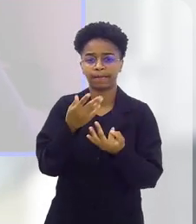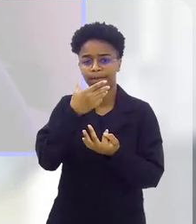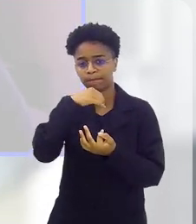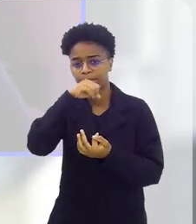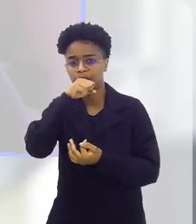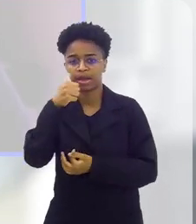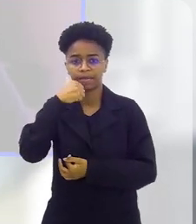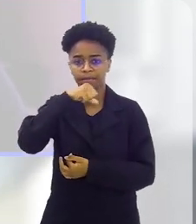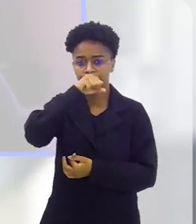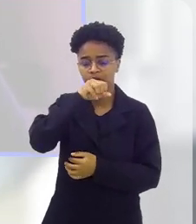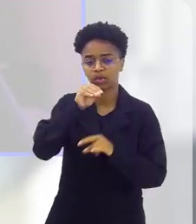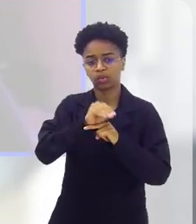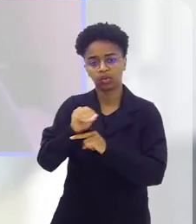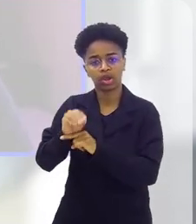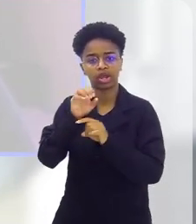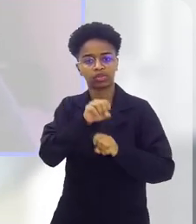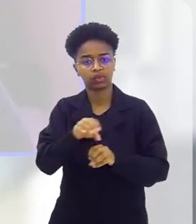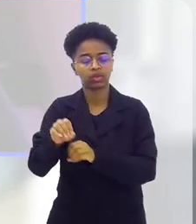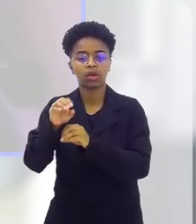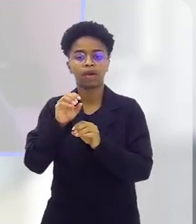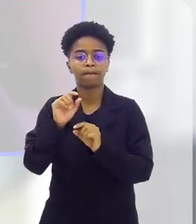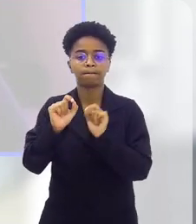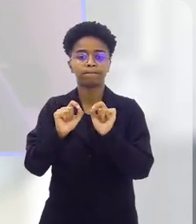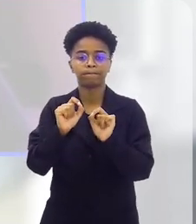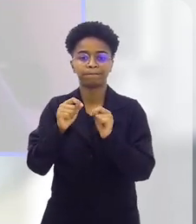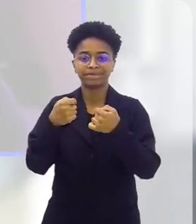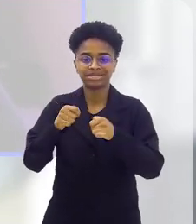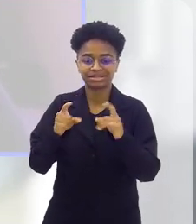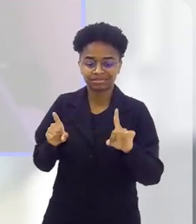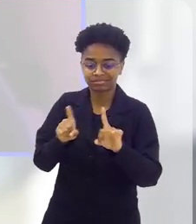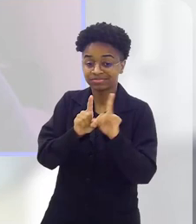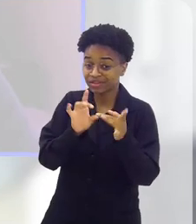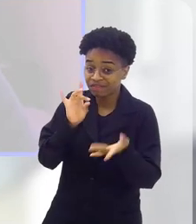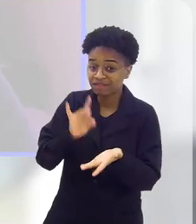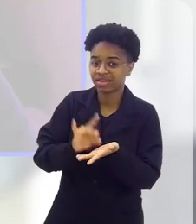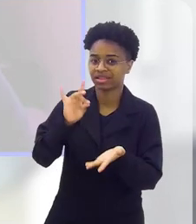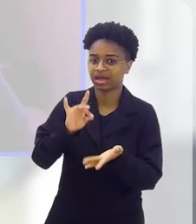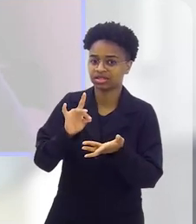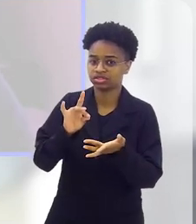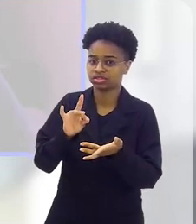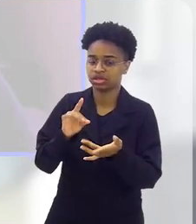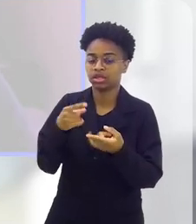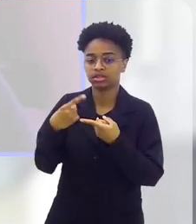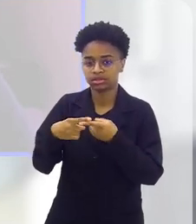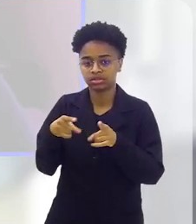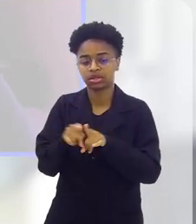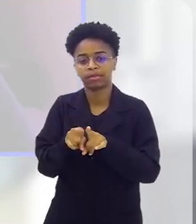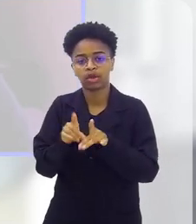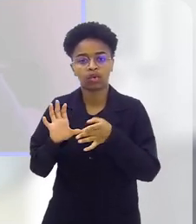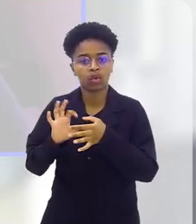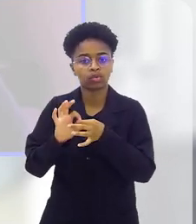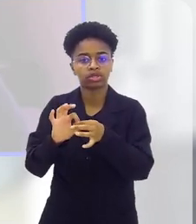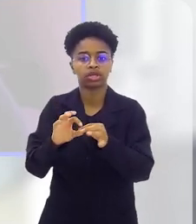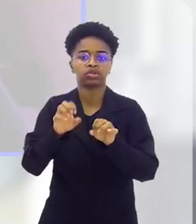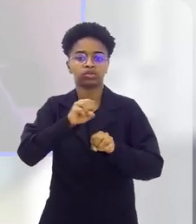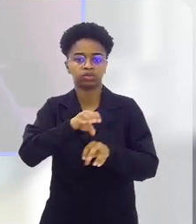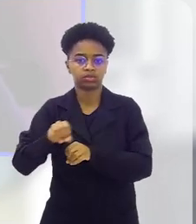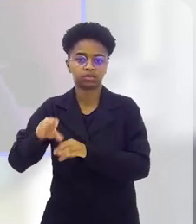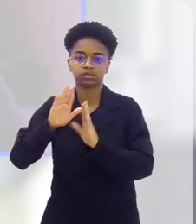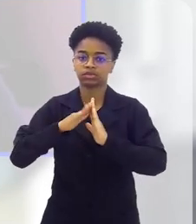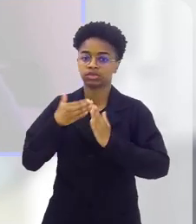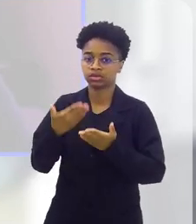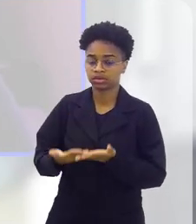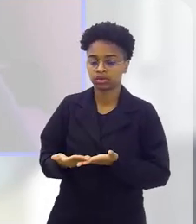mães e cuidadores e educadores podem fazer é quando estar, estar. Até mesmo em contexto educativo, escolar,